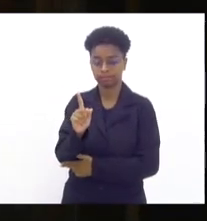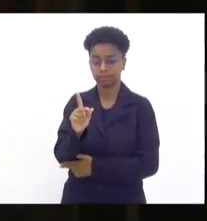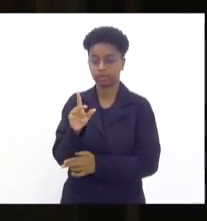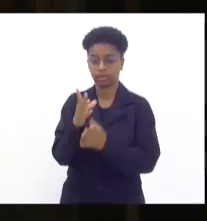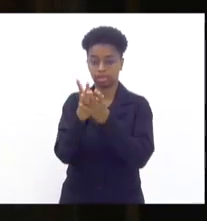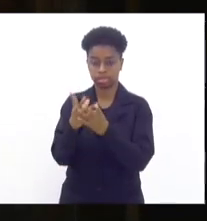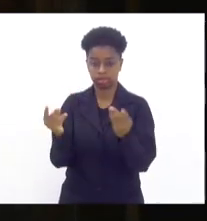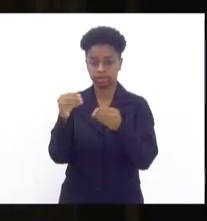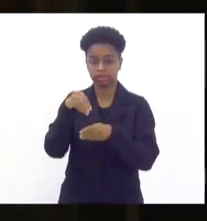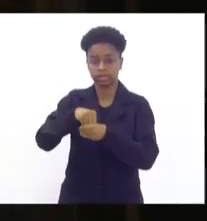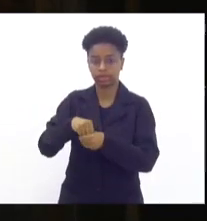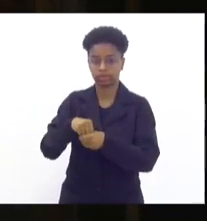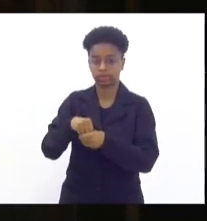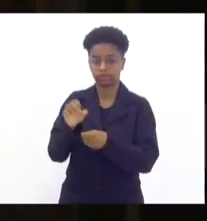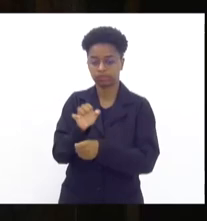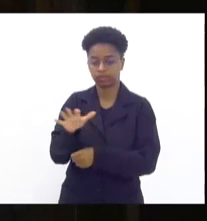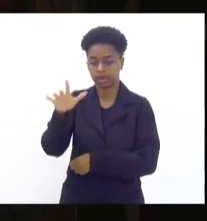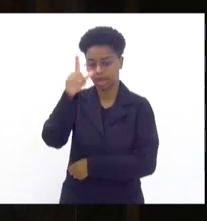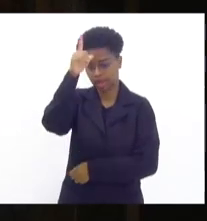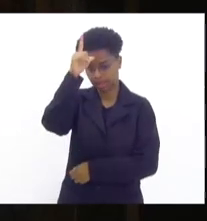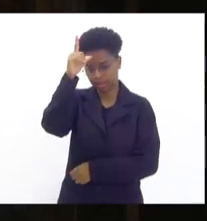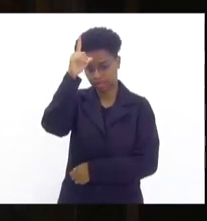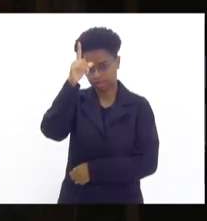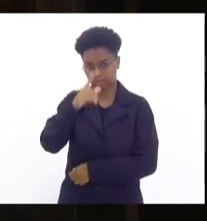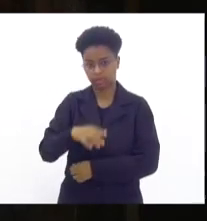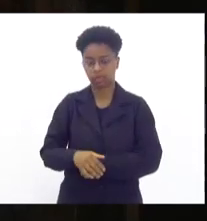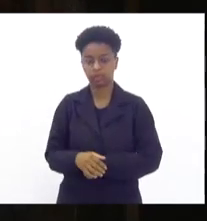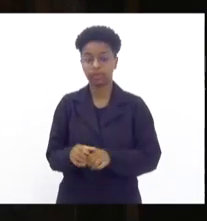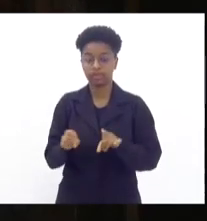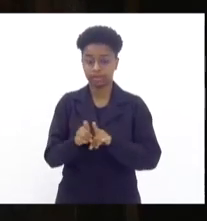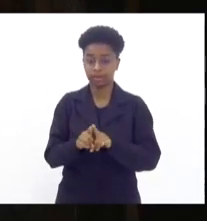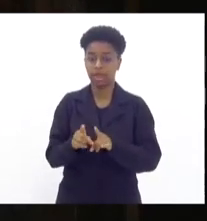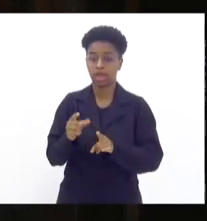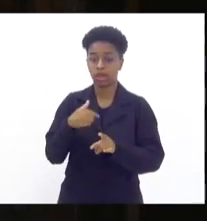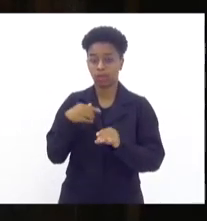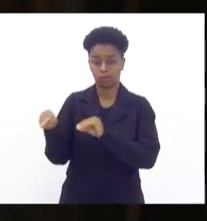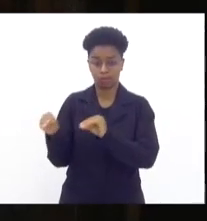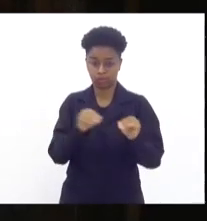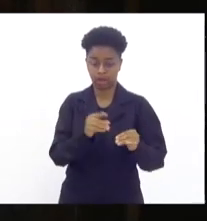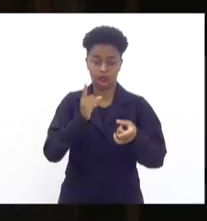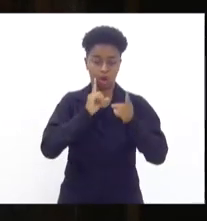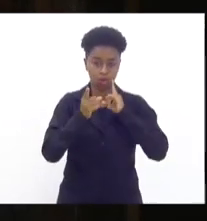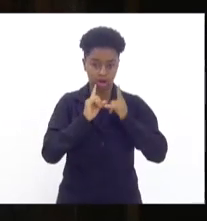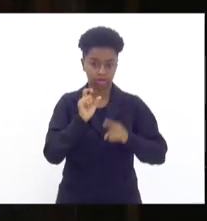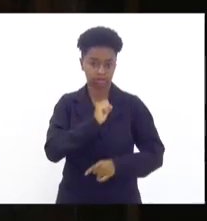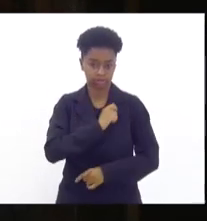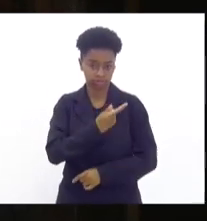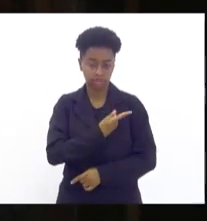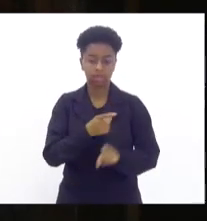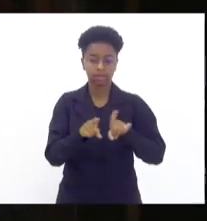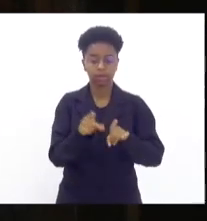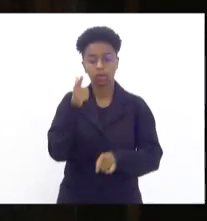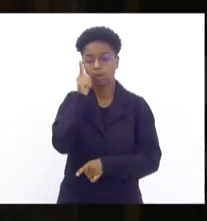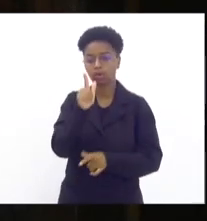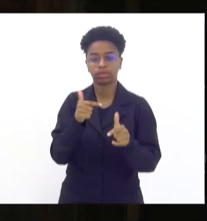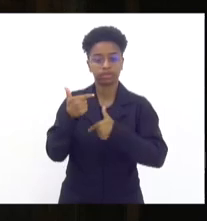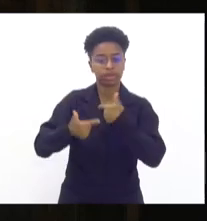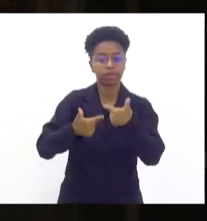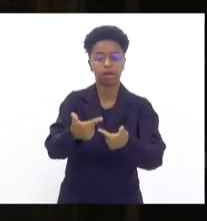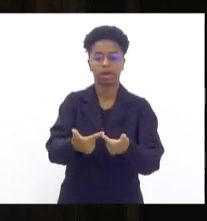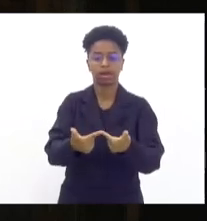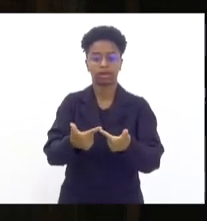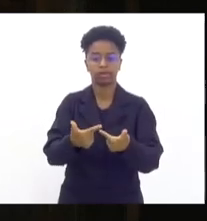complexo do Alemão. Eu vim da 74 DP Alcântara, São Gonçalo, em que a gente conseguiu fazer um trabalho com bastante